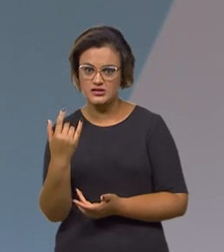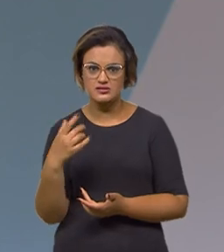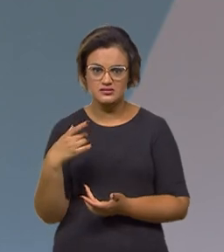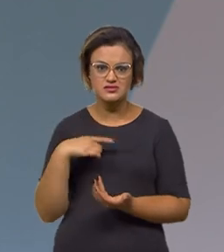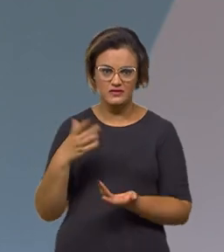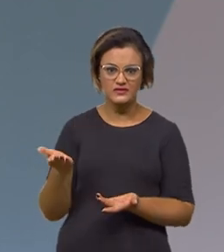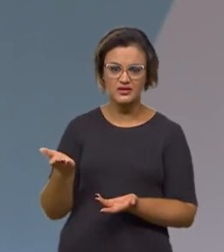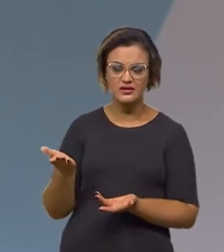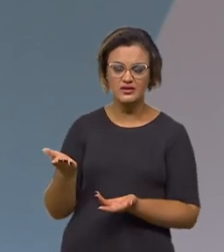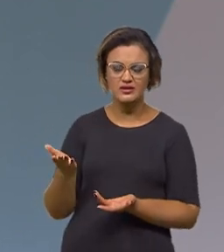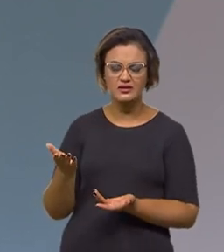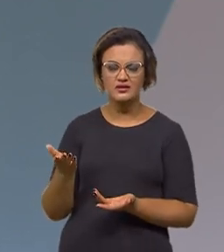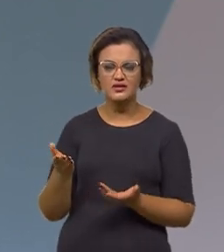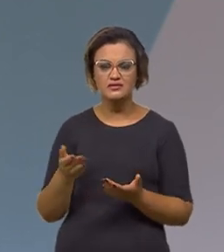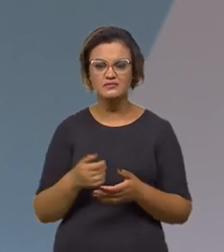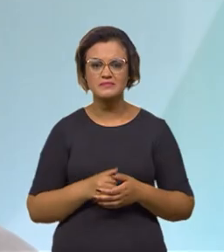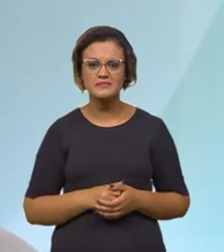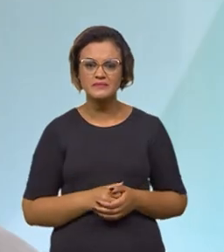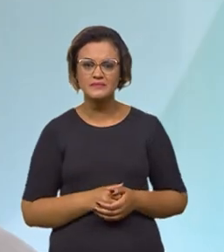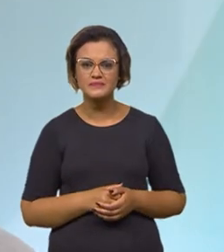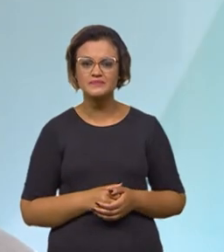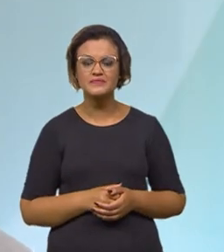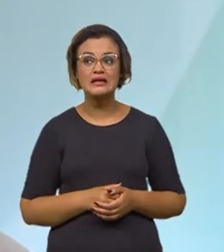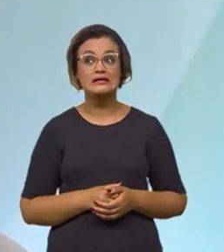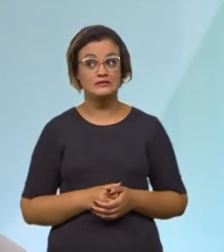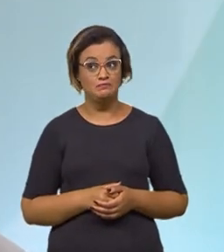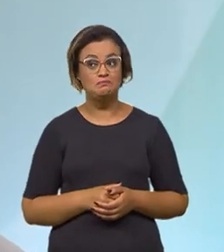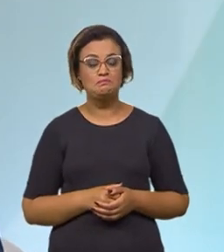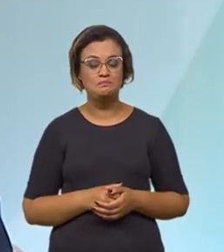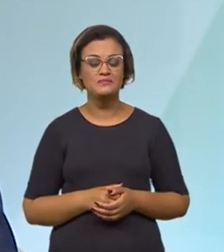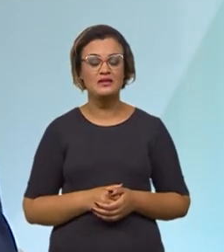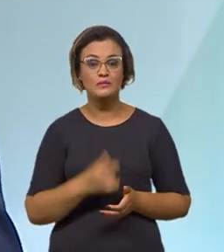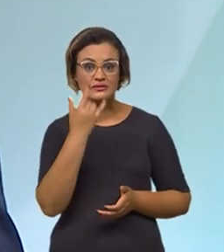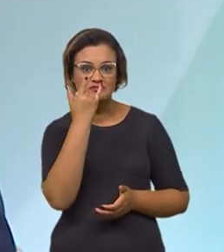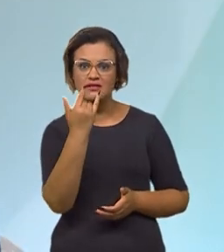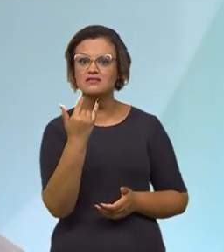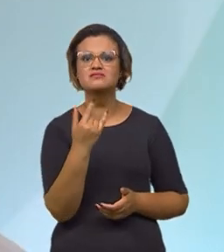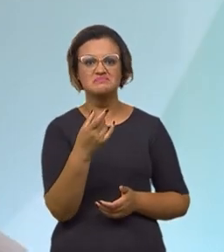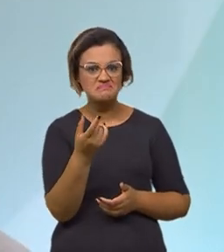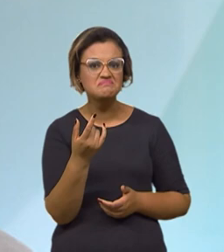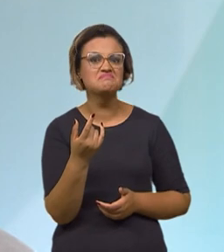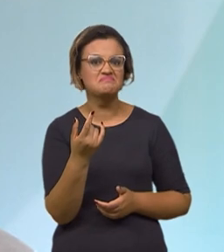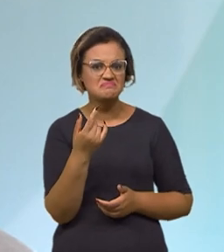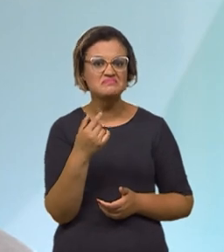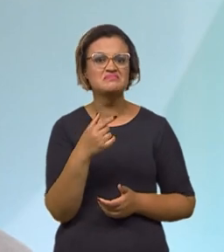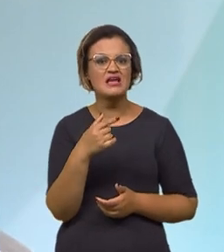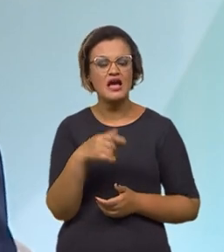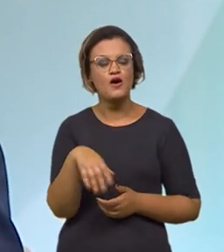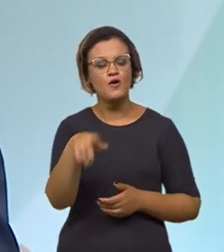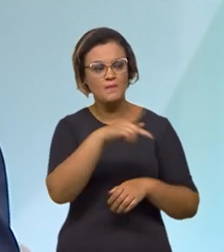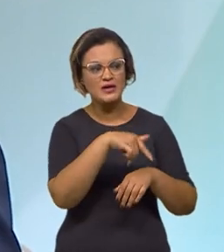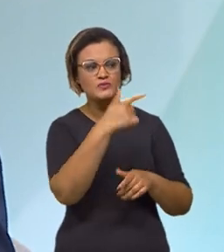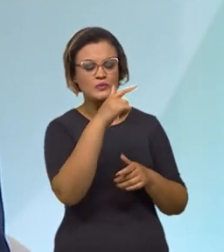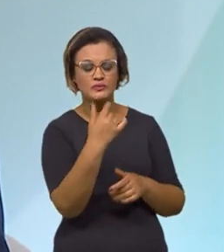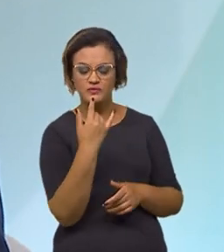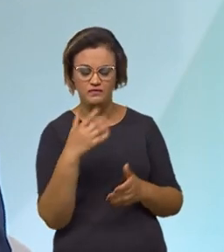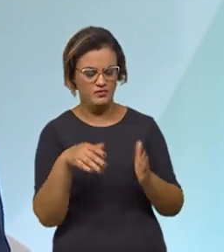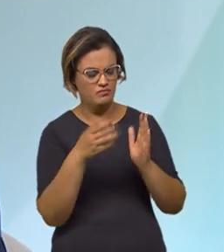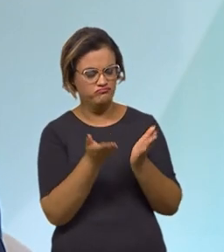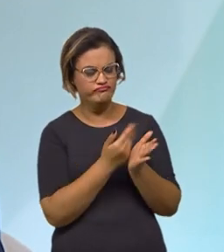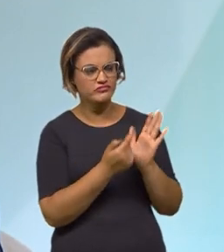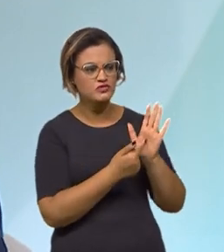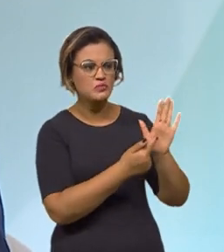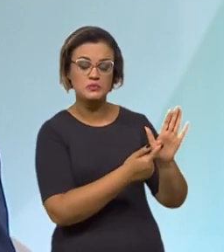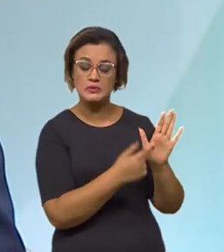-americanos em relação ao portfólio brasileiro? Bom, excelente. O apetite total na agenda do Brasil. O Brasil hoje está numa posição